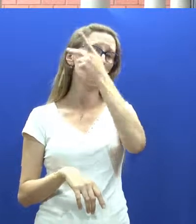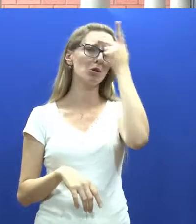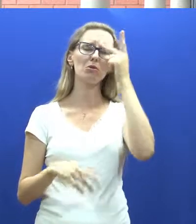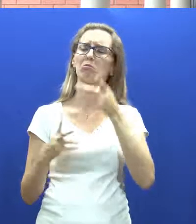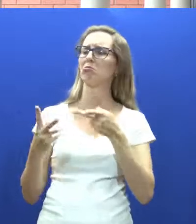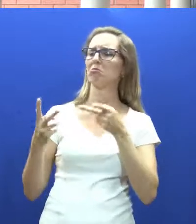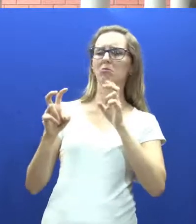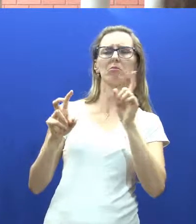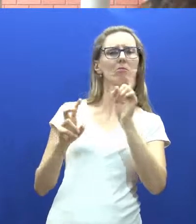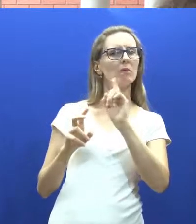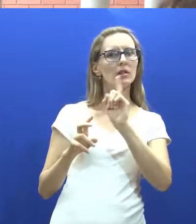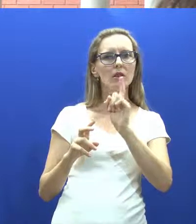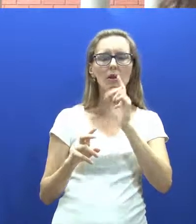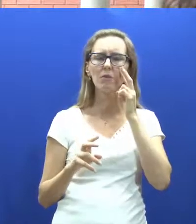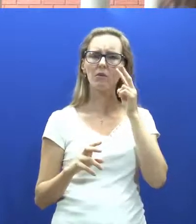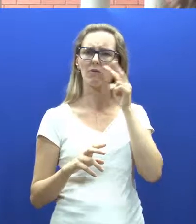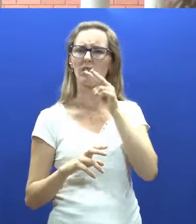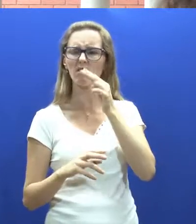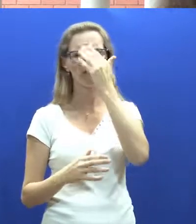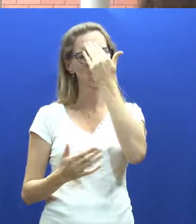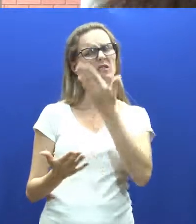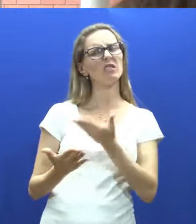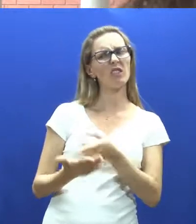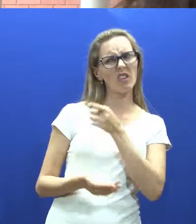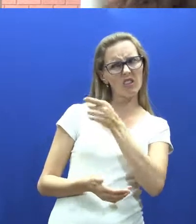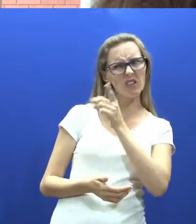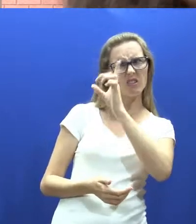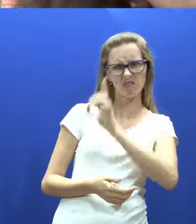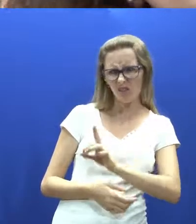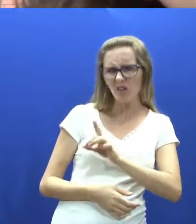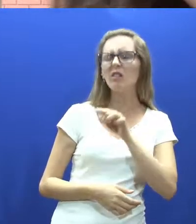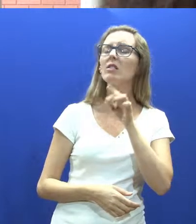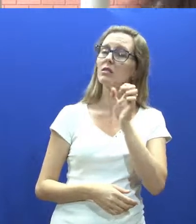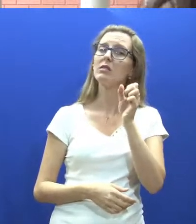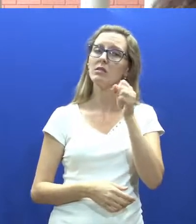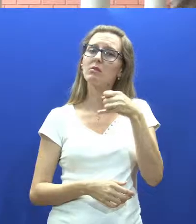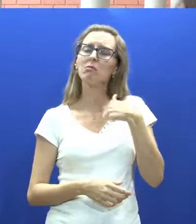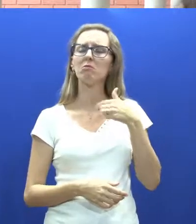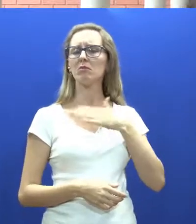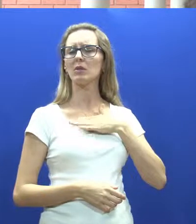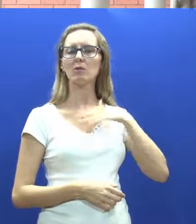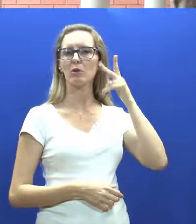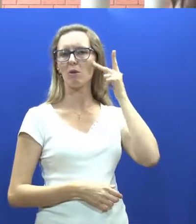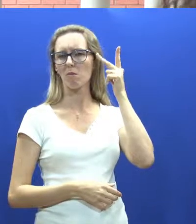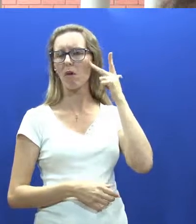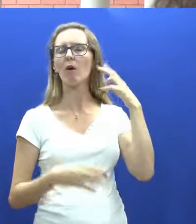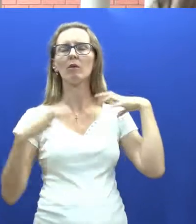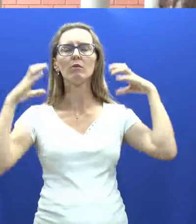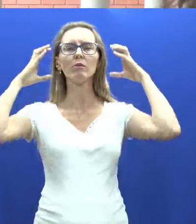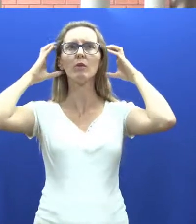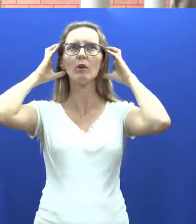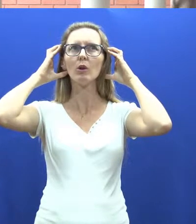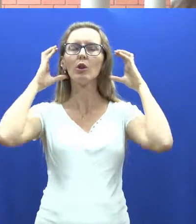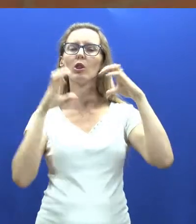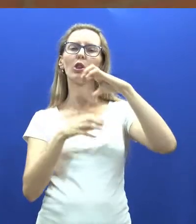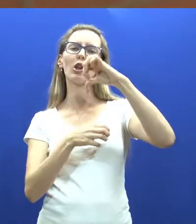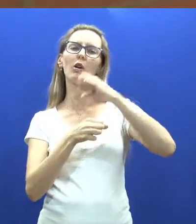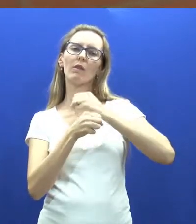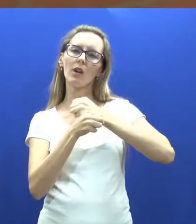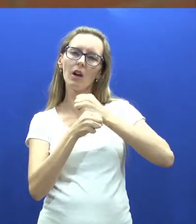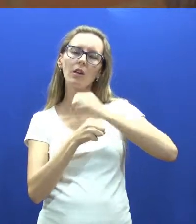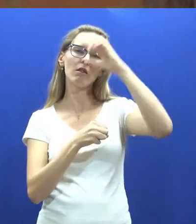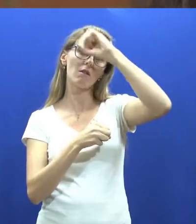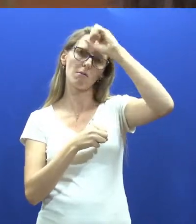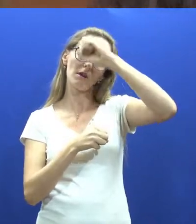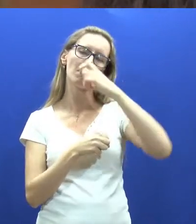participei, então minha carga original é deficiência auditiva, tenho perda auditiva de em torno de 60% a 70% em cada